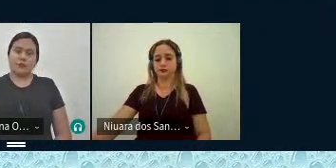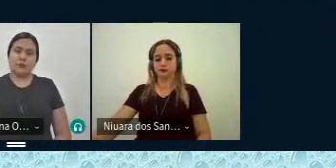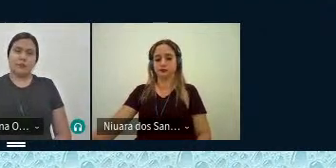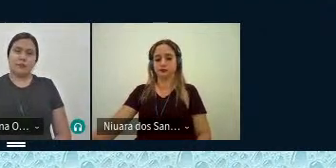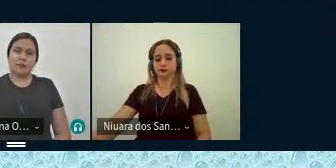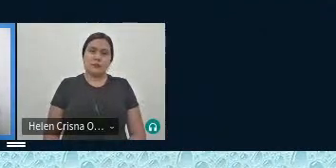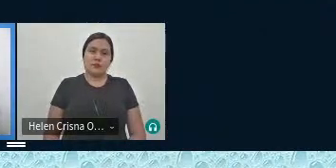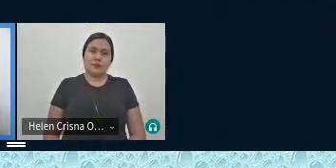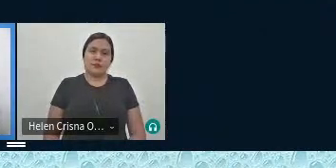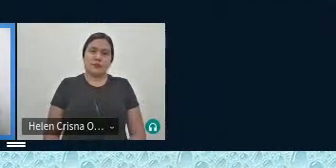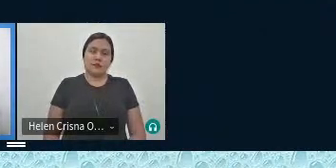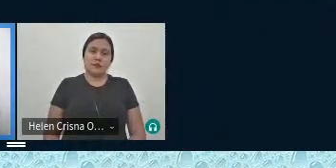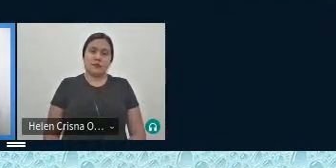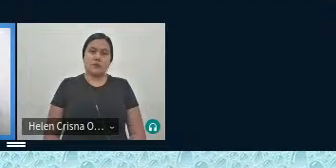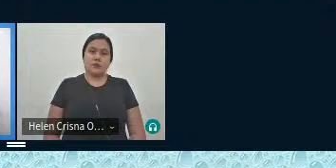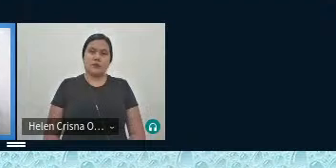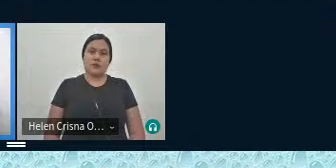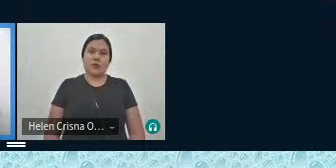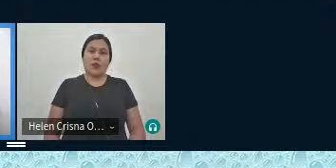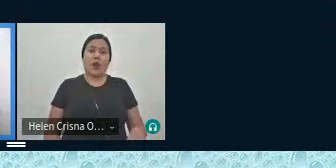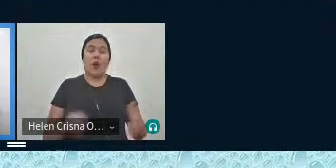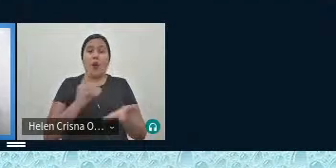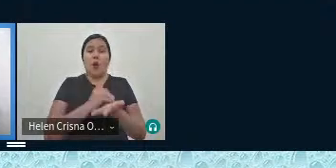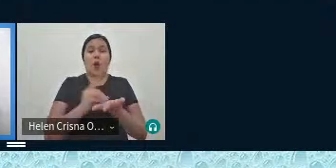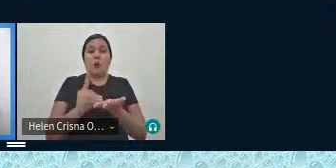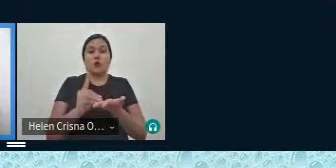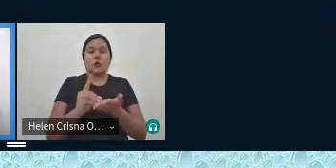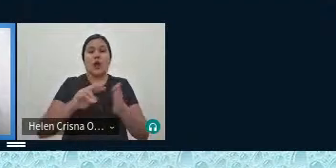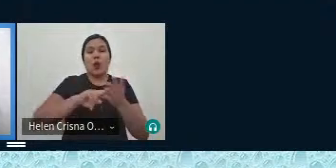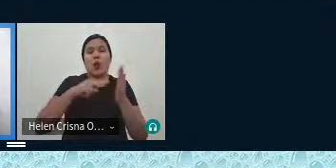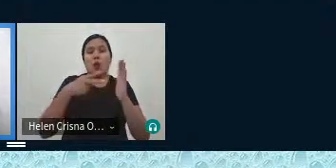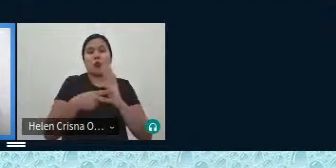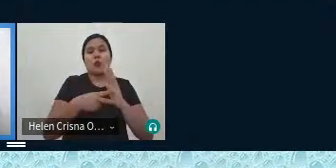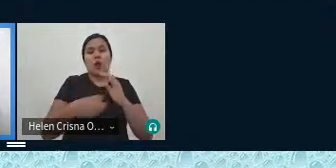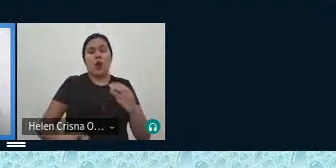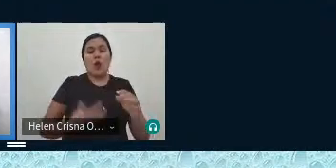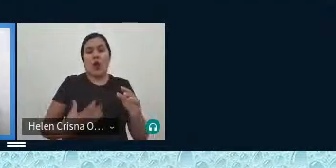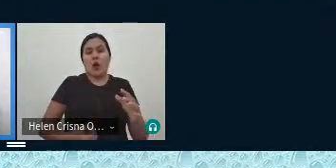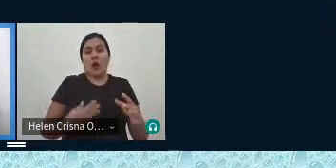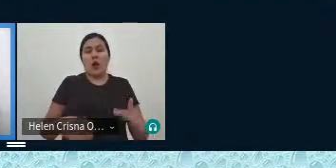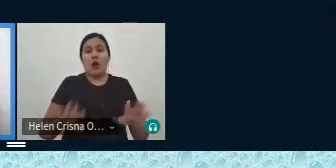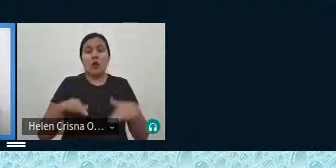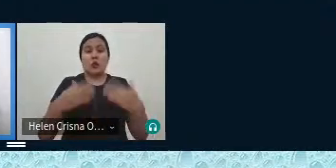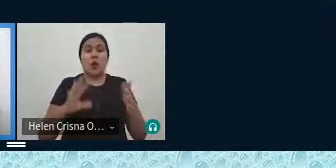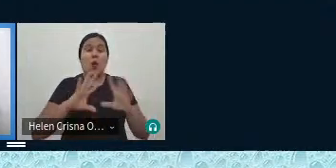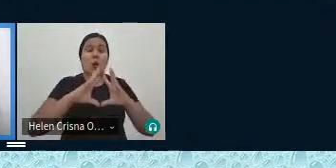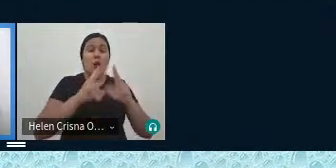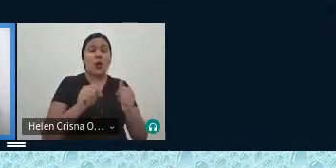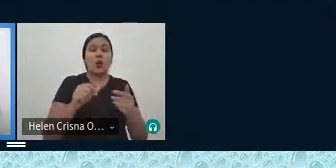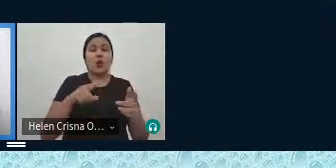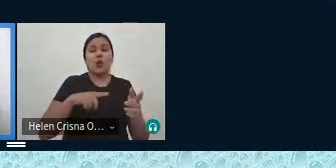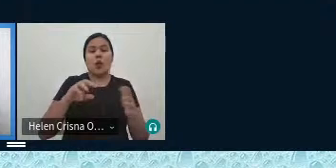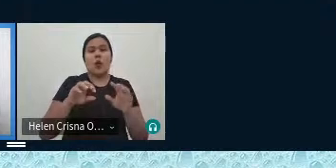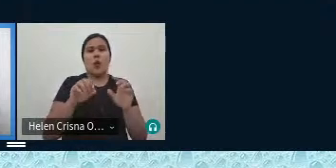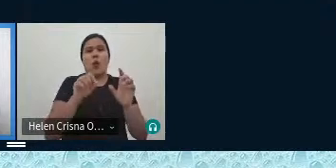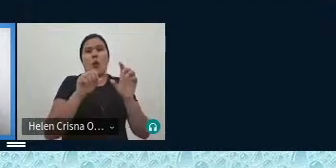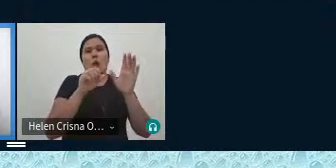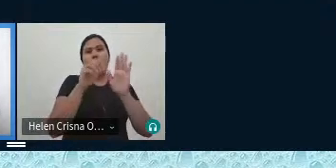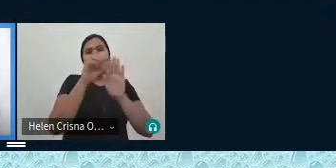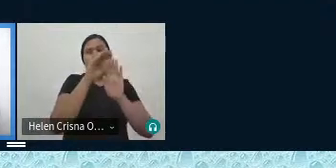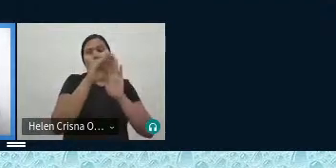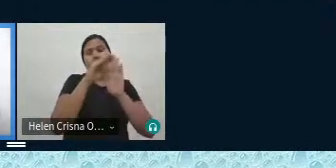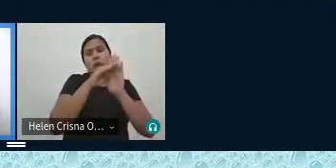aí está o dicionário dos significados poéticos então todos tem um sumário que